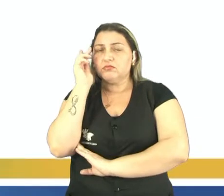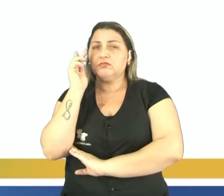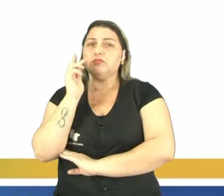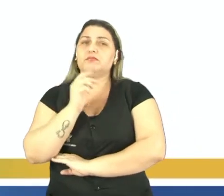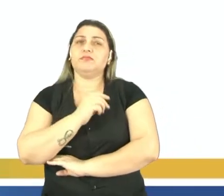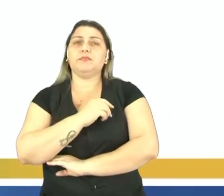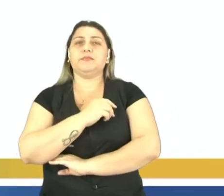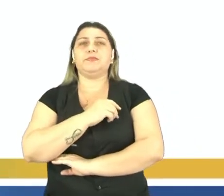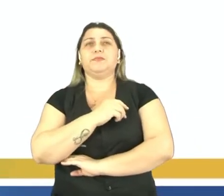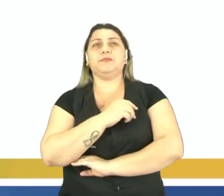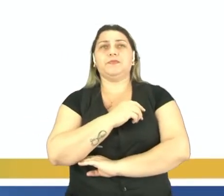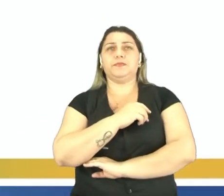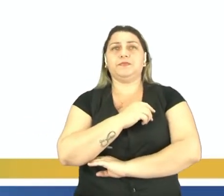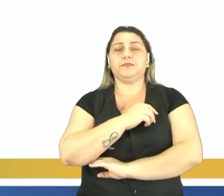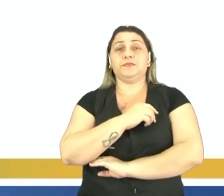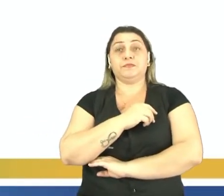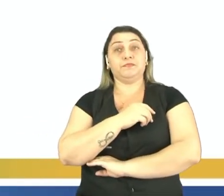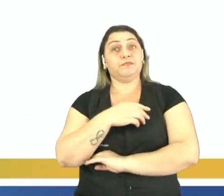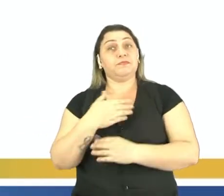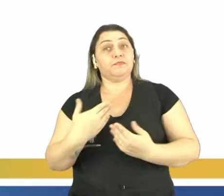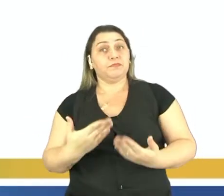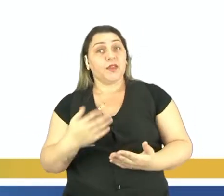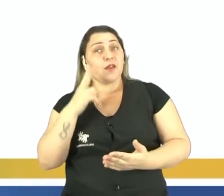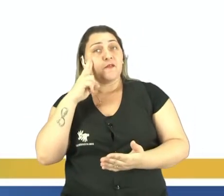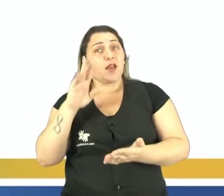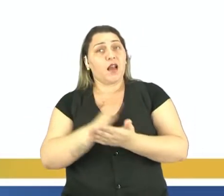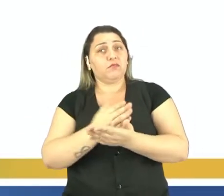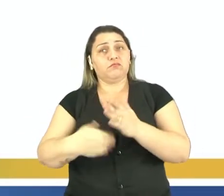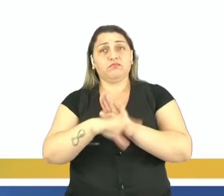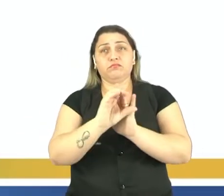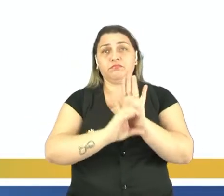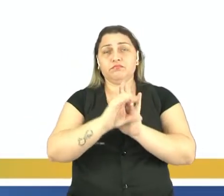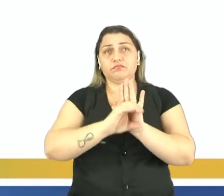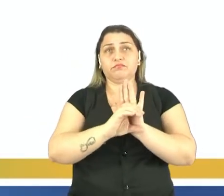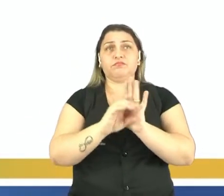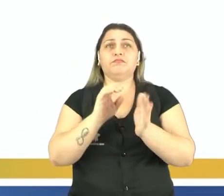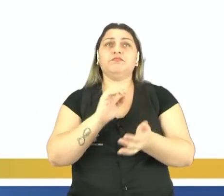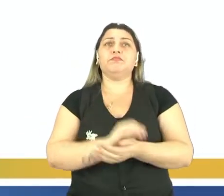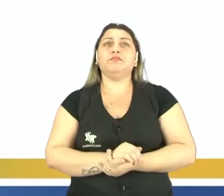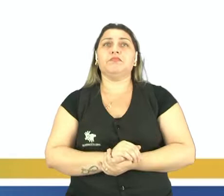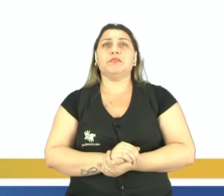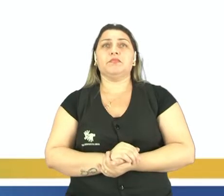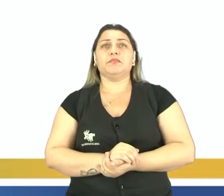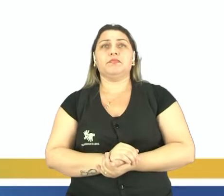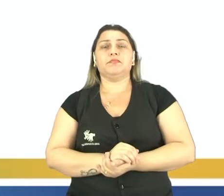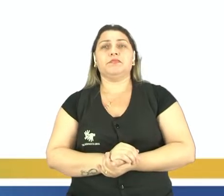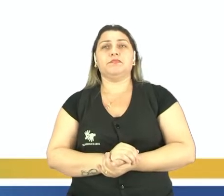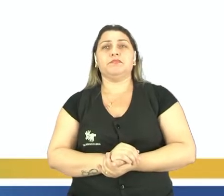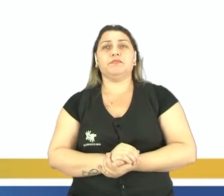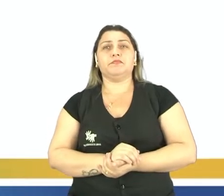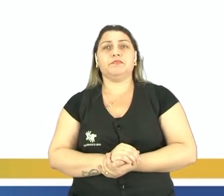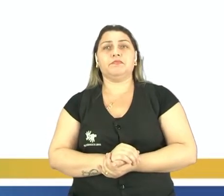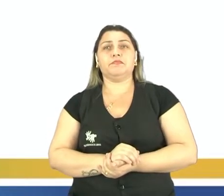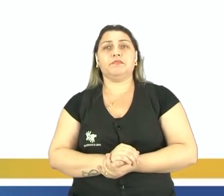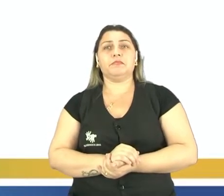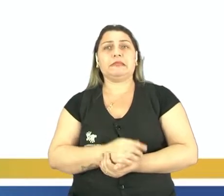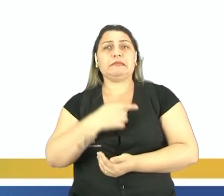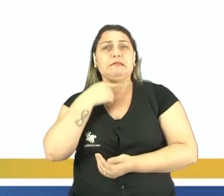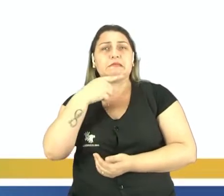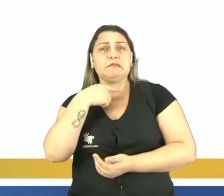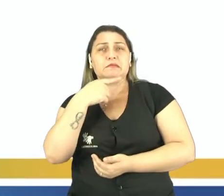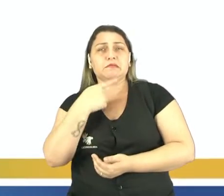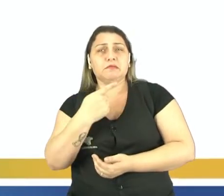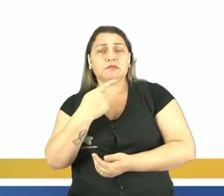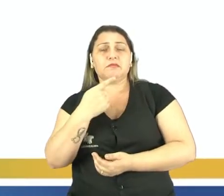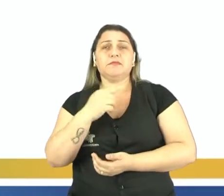Então, pessoal, vamos ver alguns conceitos aqui. Para quem ficou indeciso com